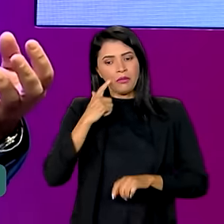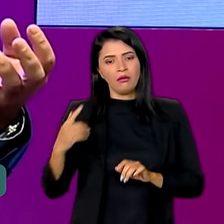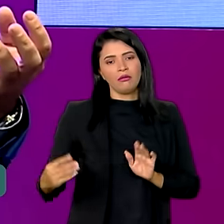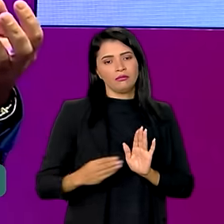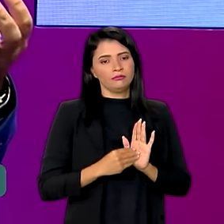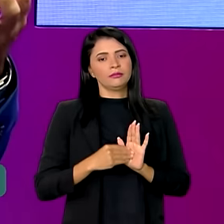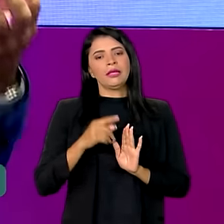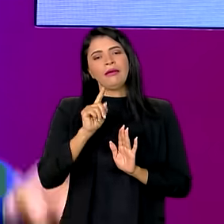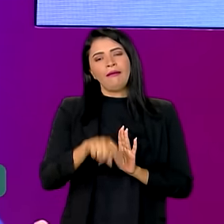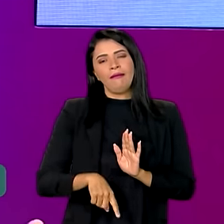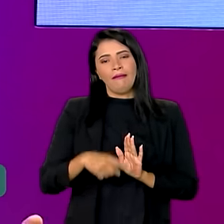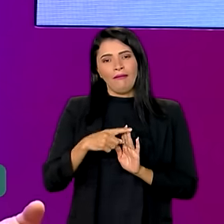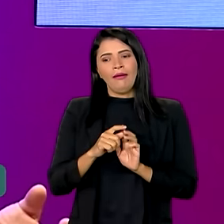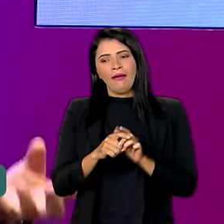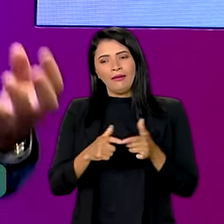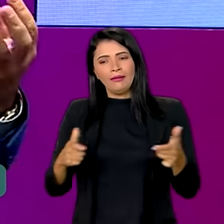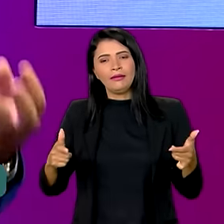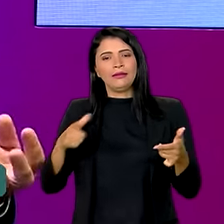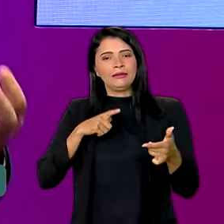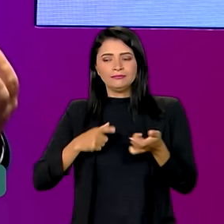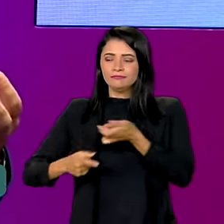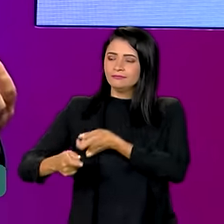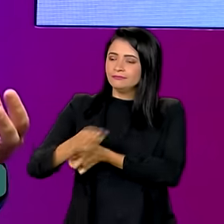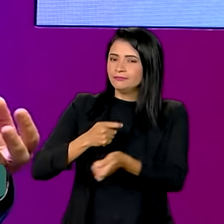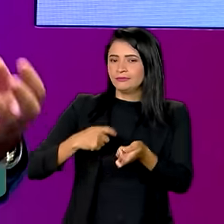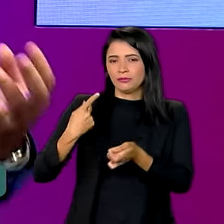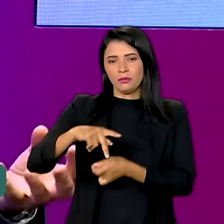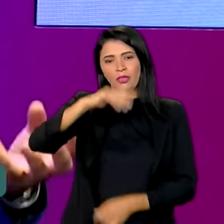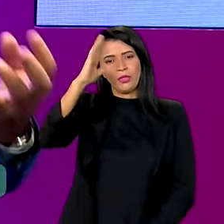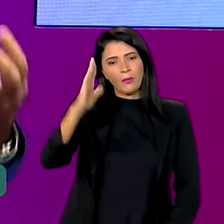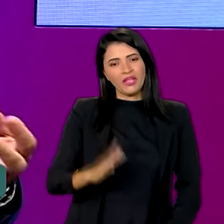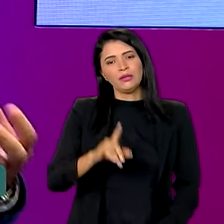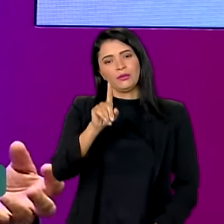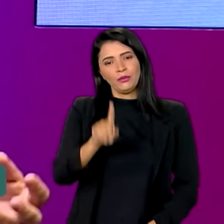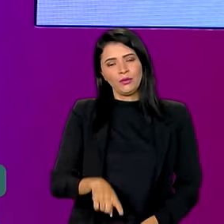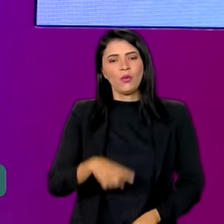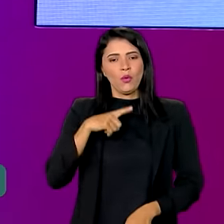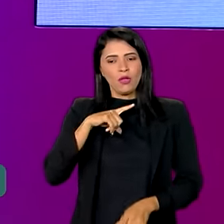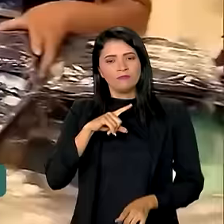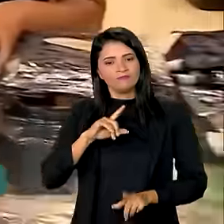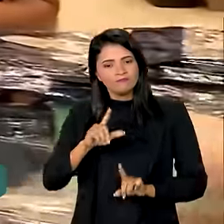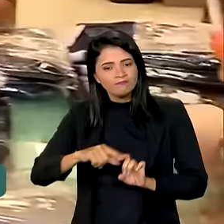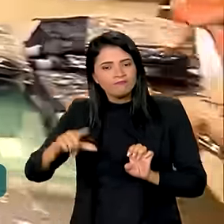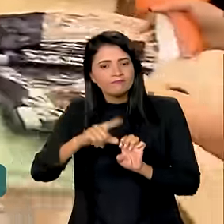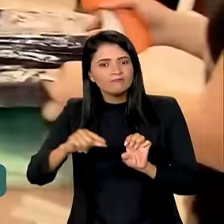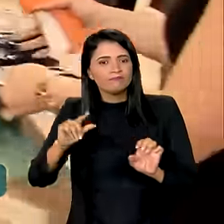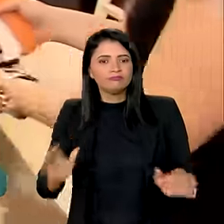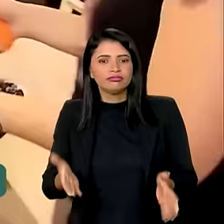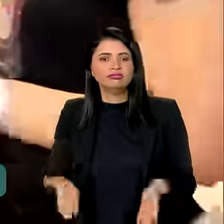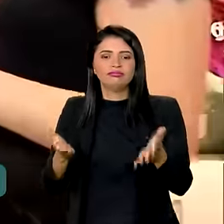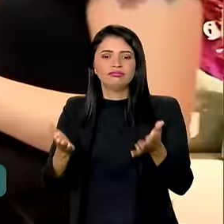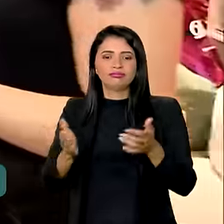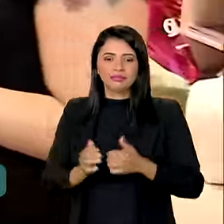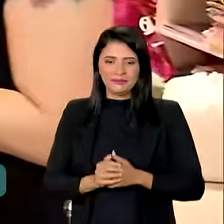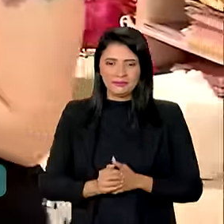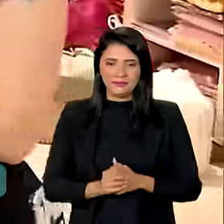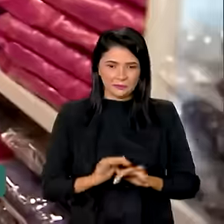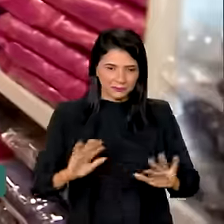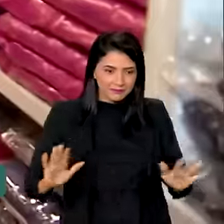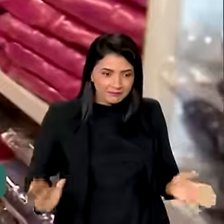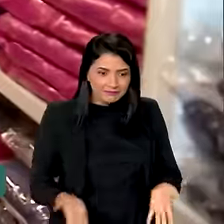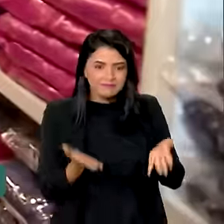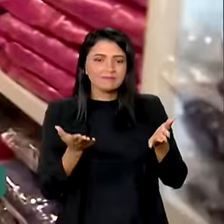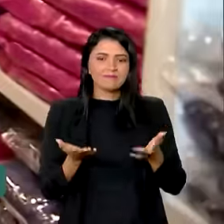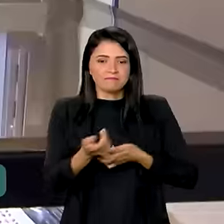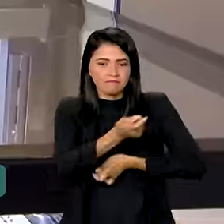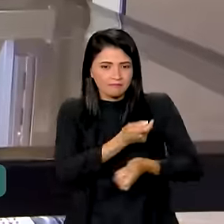essa grande cadeia econômica do Brasil, que é o espírito empreendedor. Como incentivo aos pequenos negócios, o